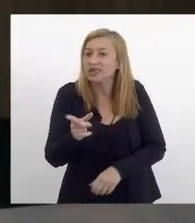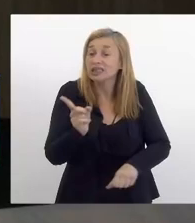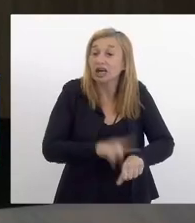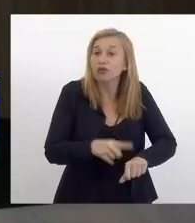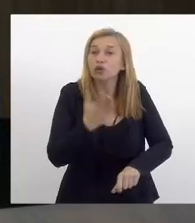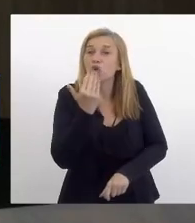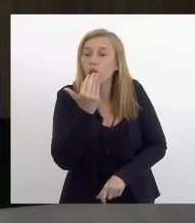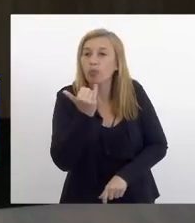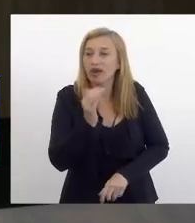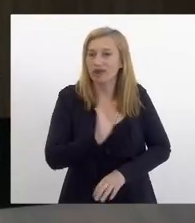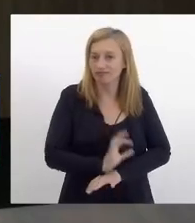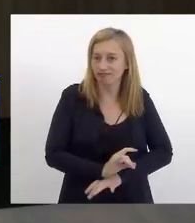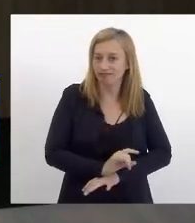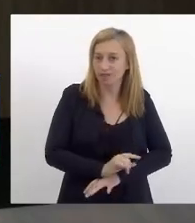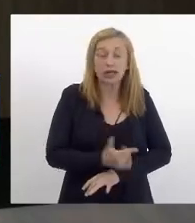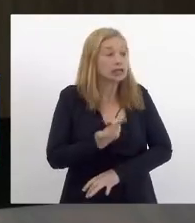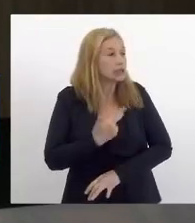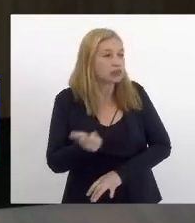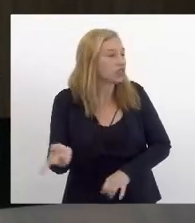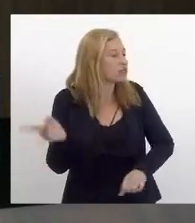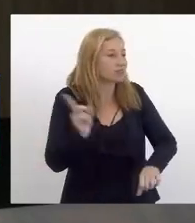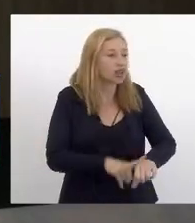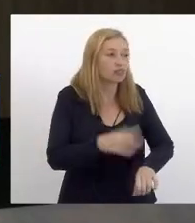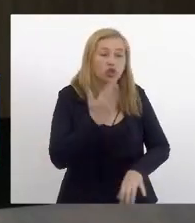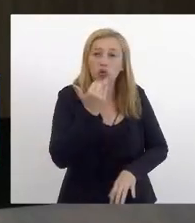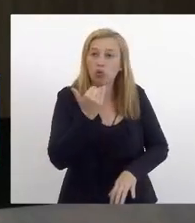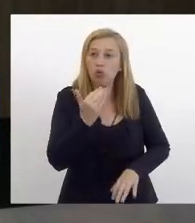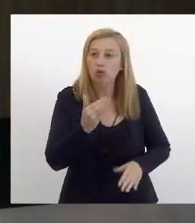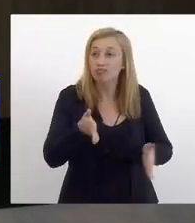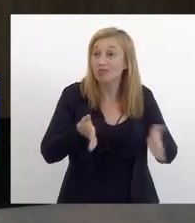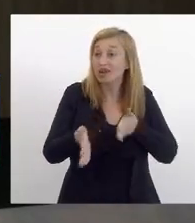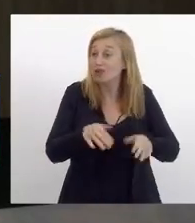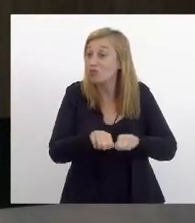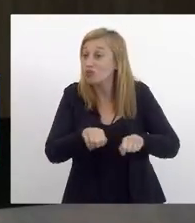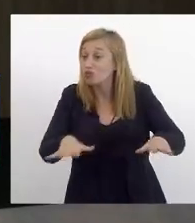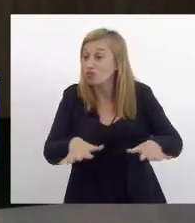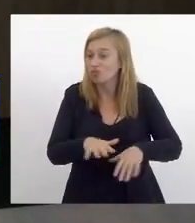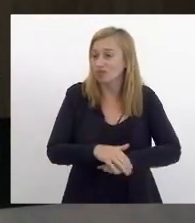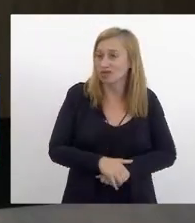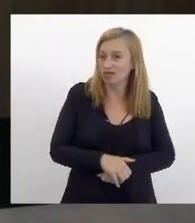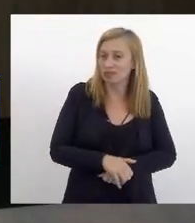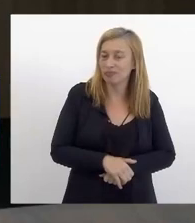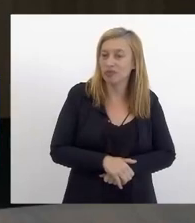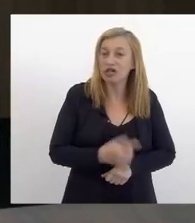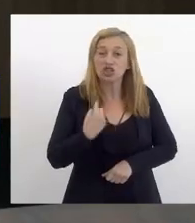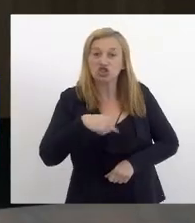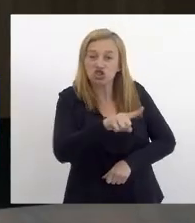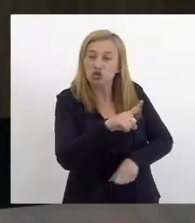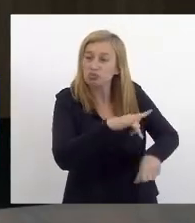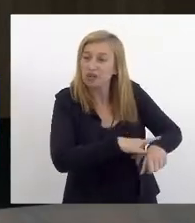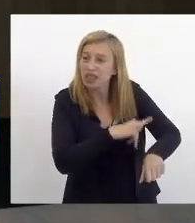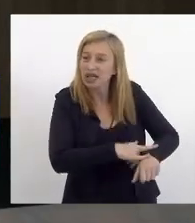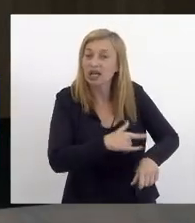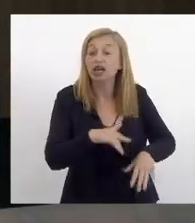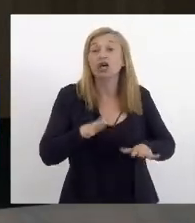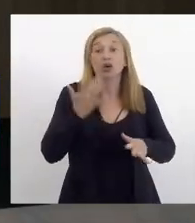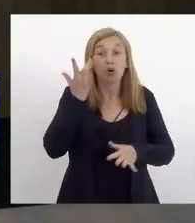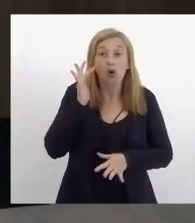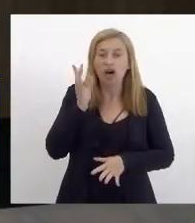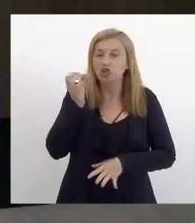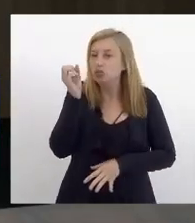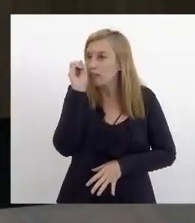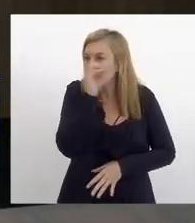que não tiveram tempo de almoçar durante covid que não tiveram tempo de ir no banheiro então eu acho um